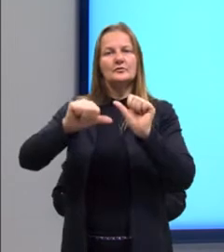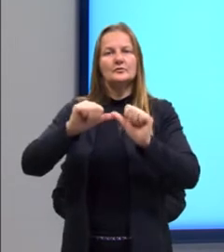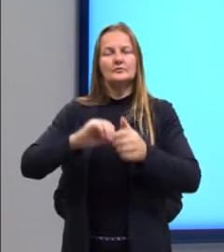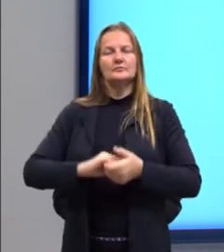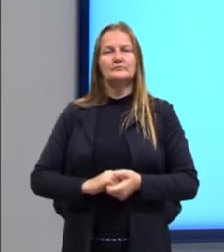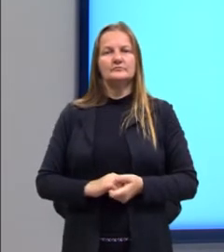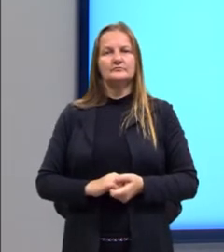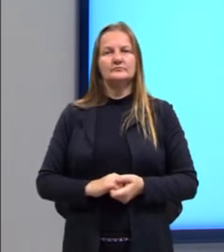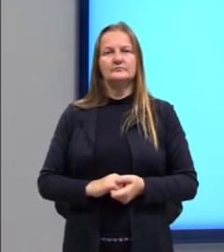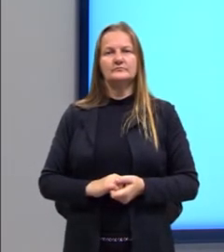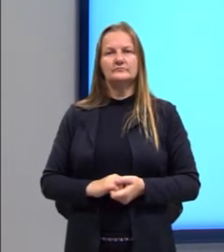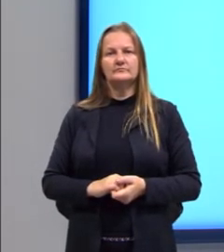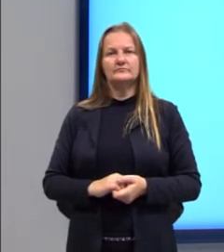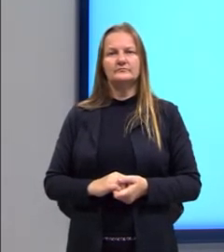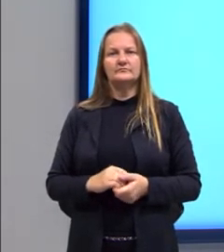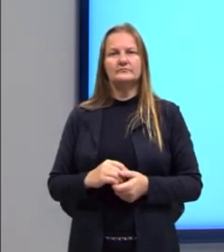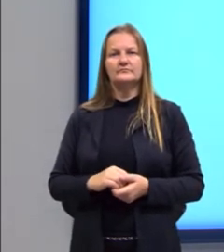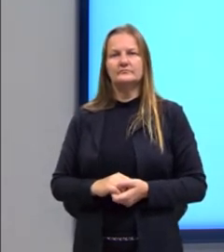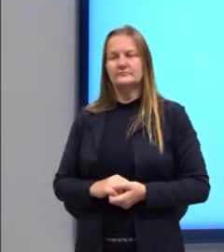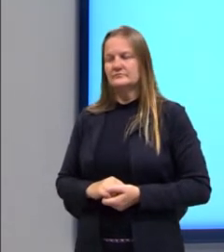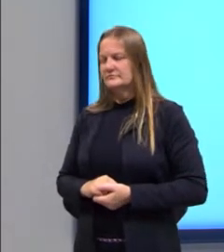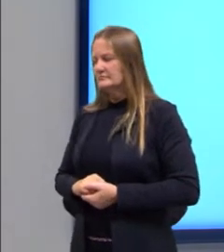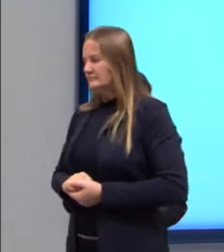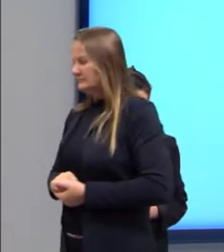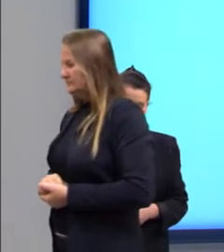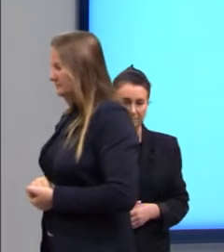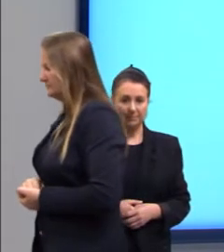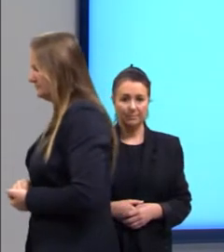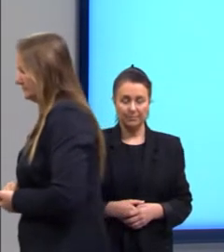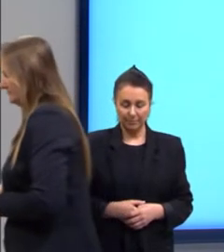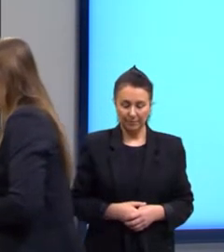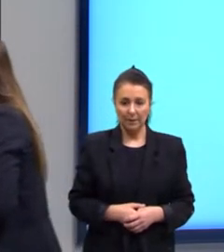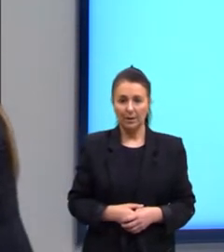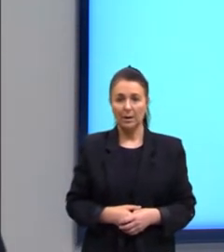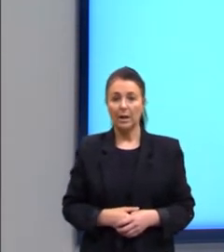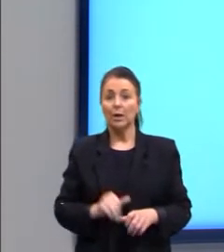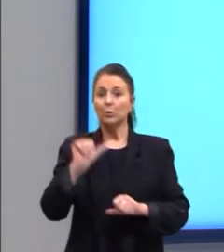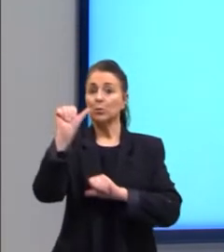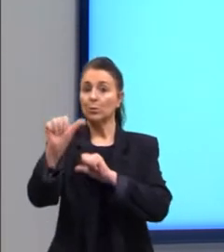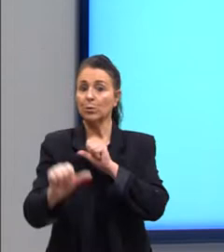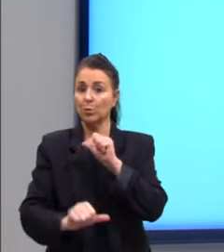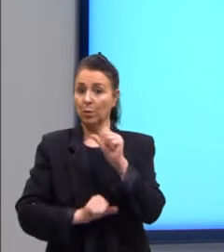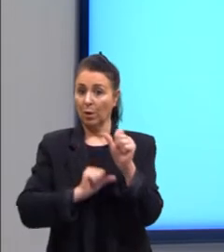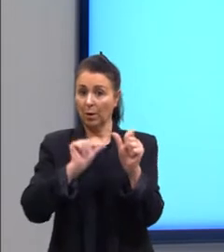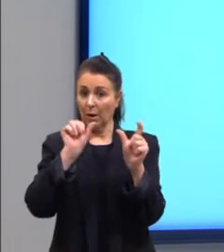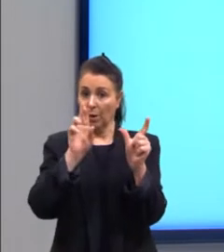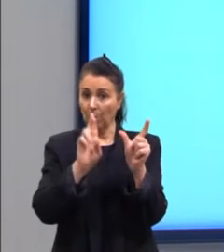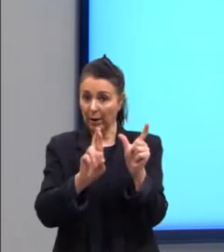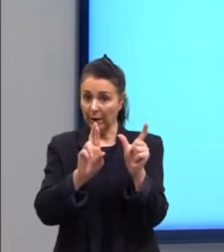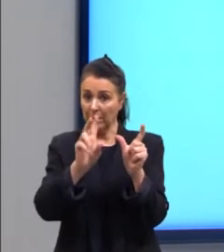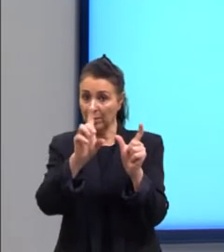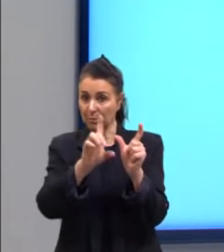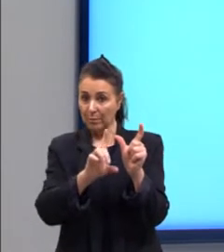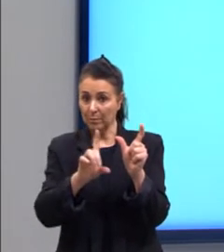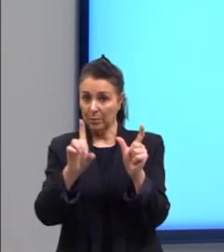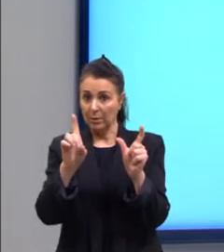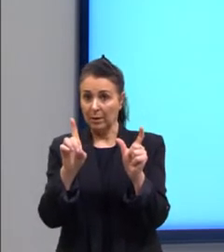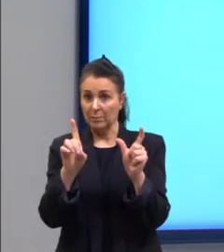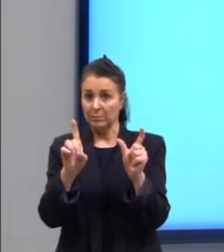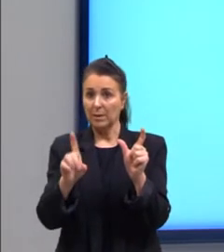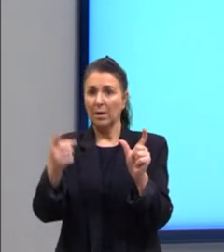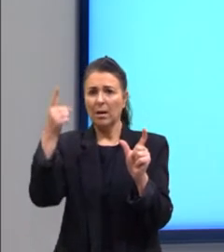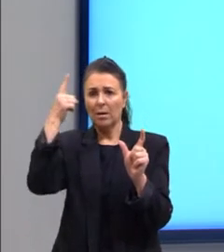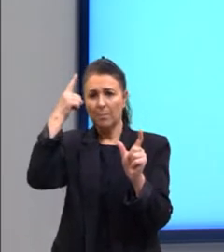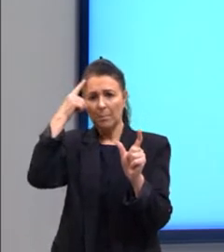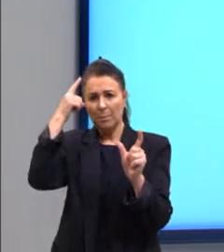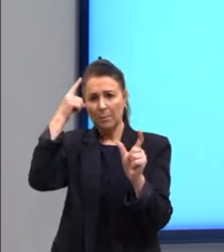para falar verdade, gente, tira o R e troca esse R por D. Então, seria assim, pensad, para vosotros,